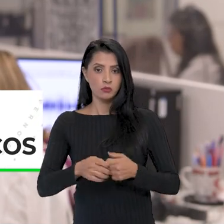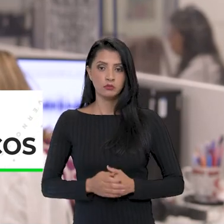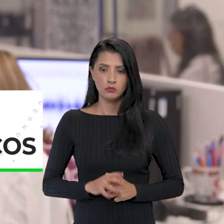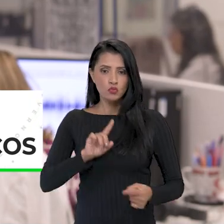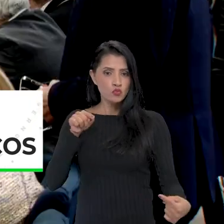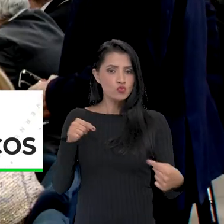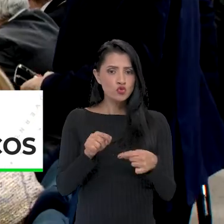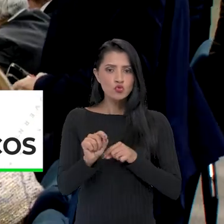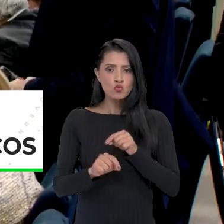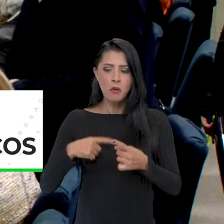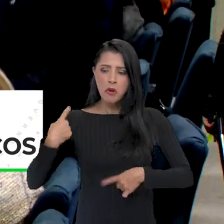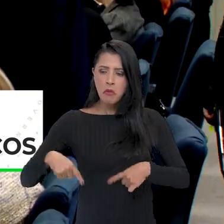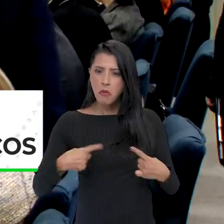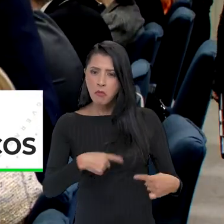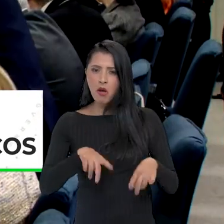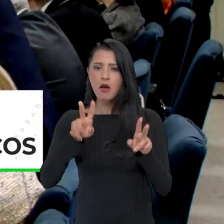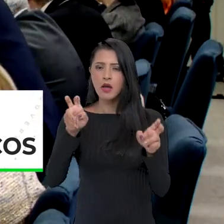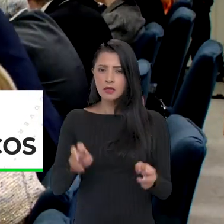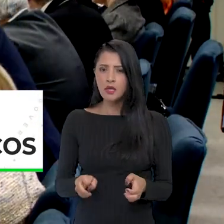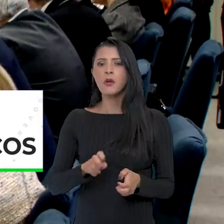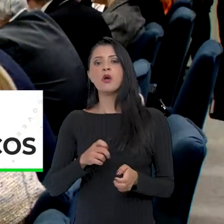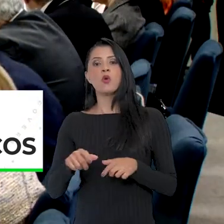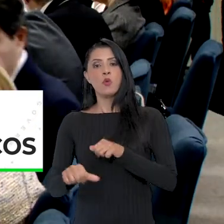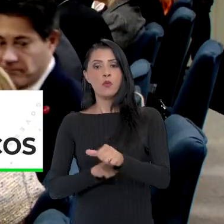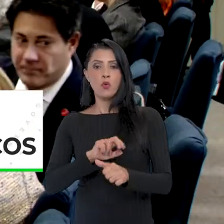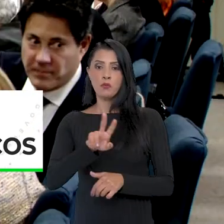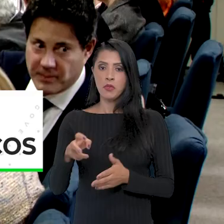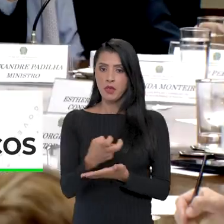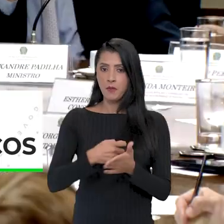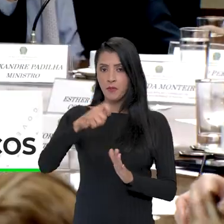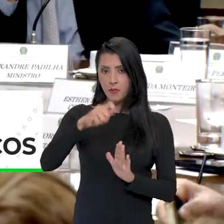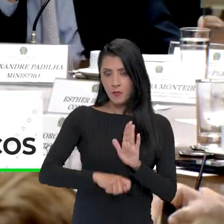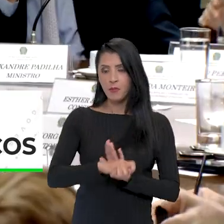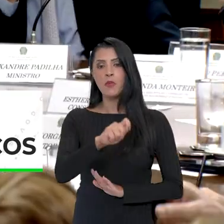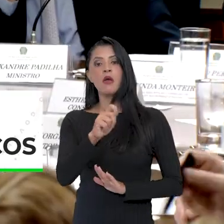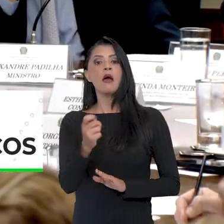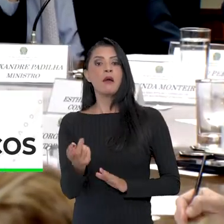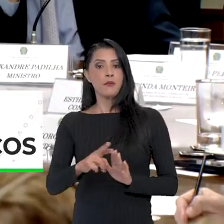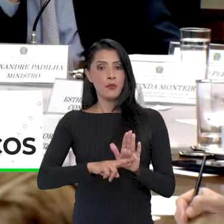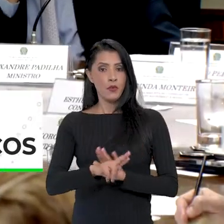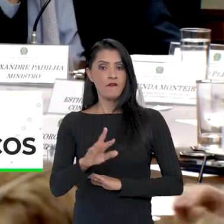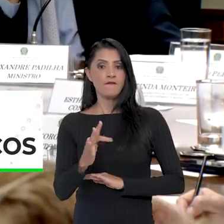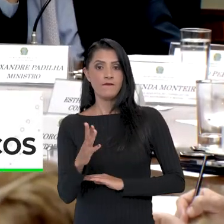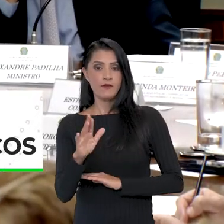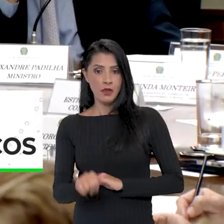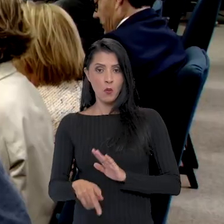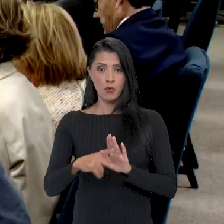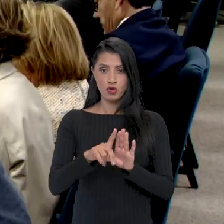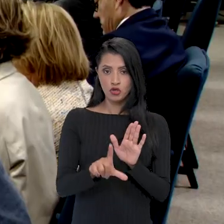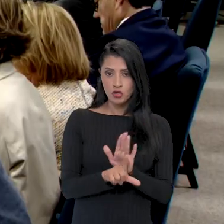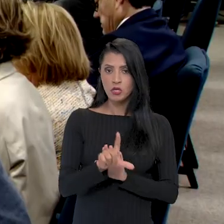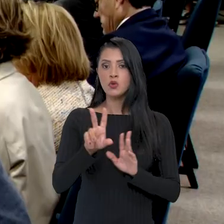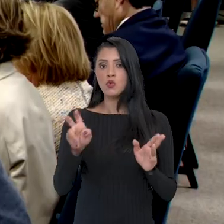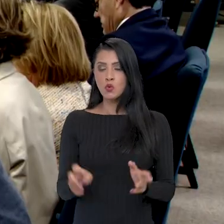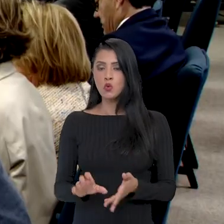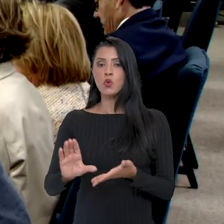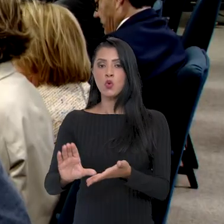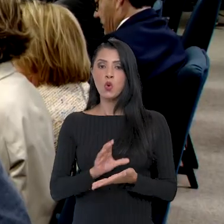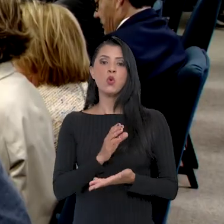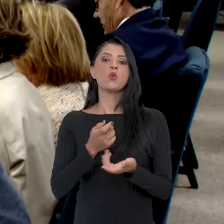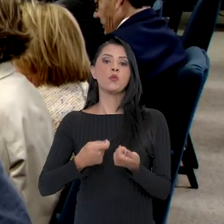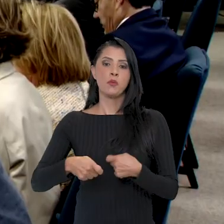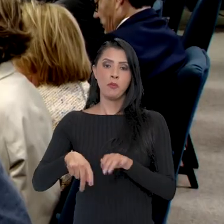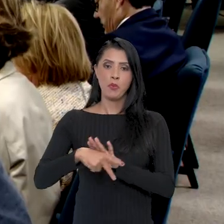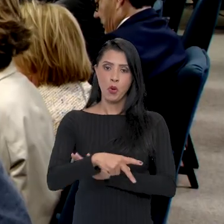Assuntos Econômicos. O objetivo é debater temas como reforma tributária, arcabouço fiscal e o projeto de lei sobre o